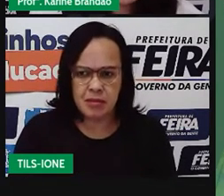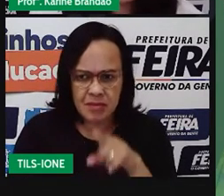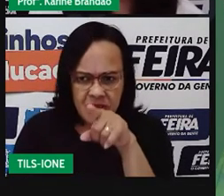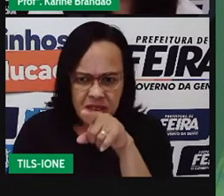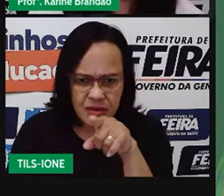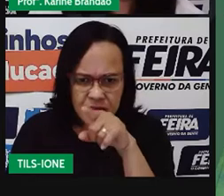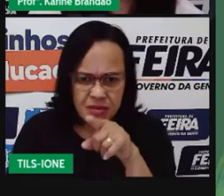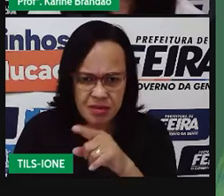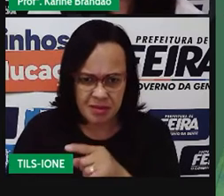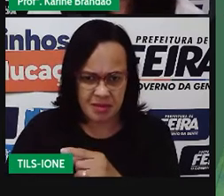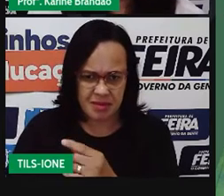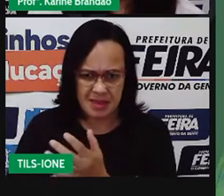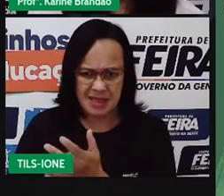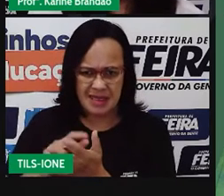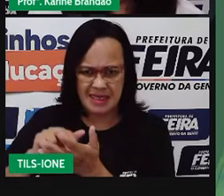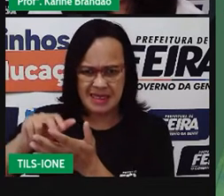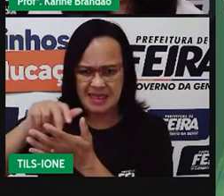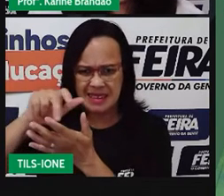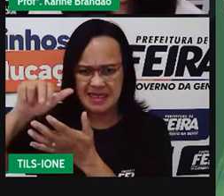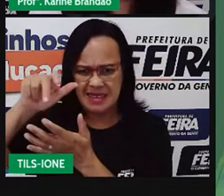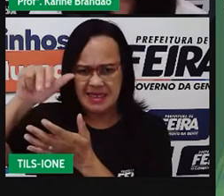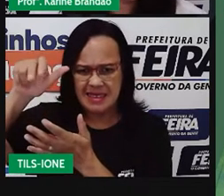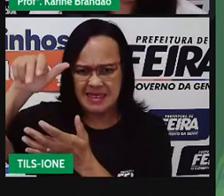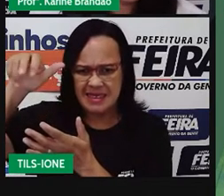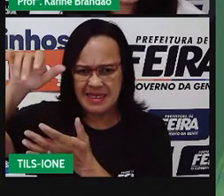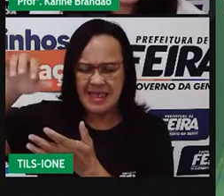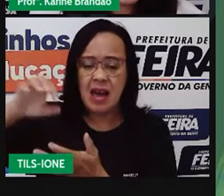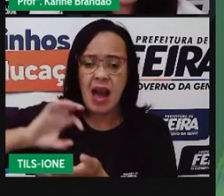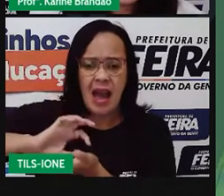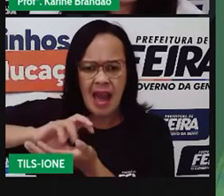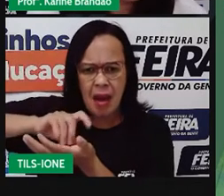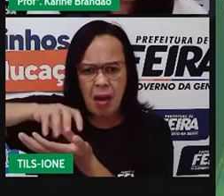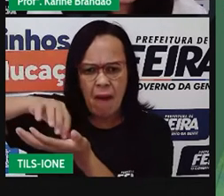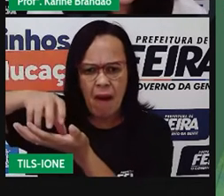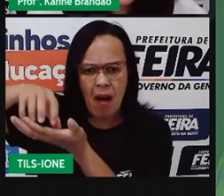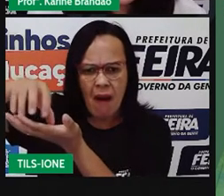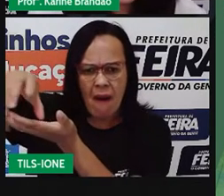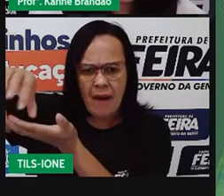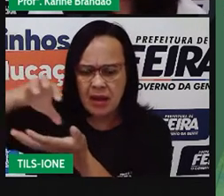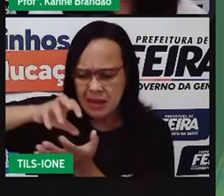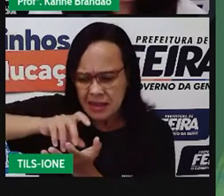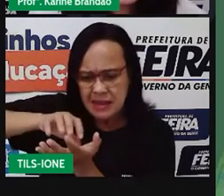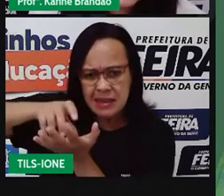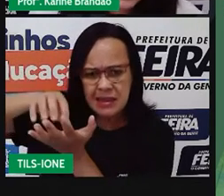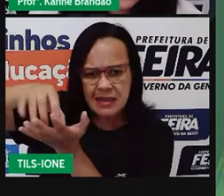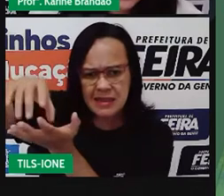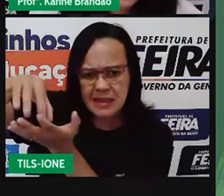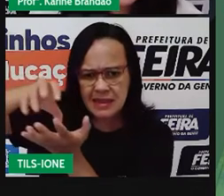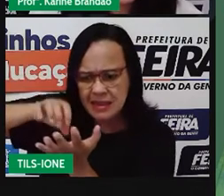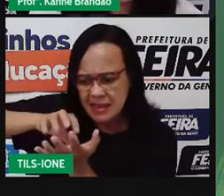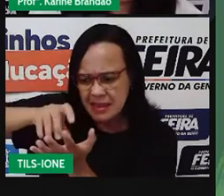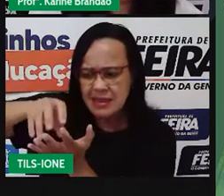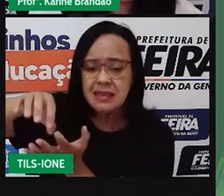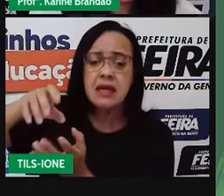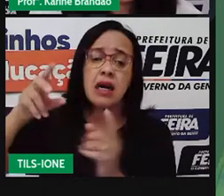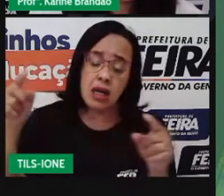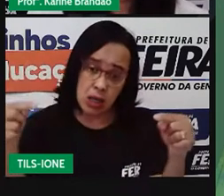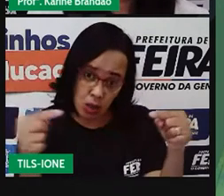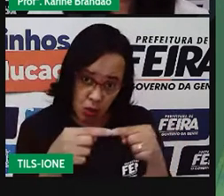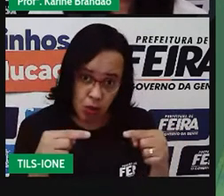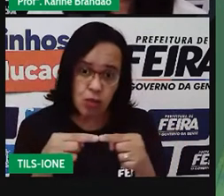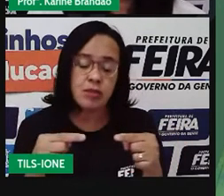observa? Que esse comportamento foi uma adaptação desses indivíduos para que eles